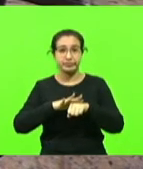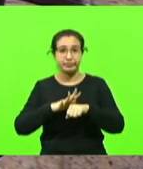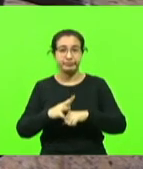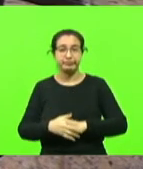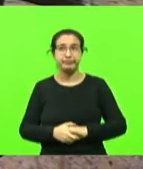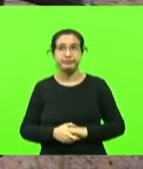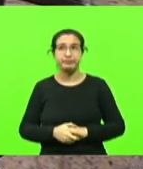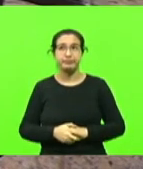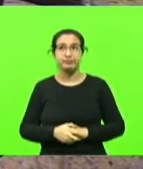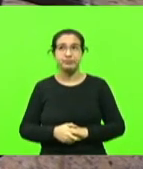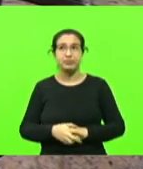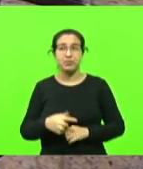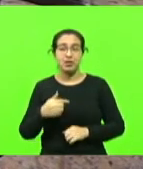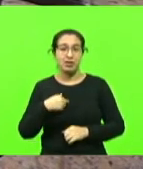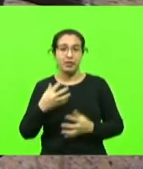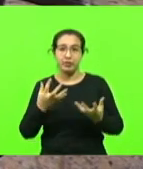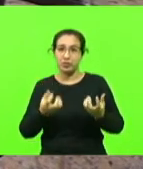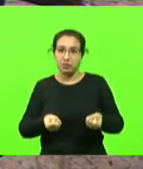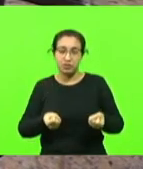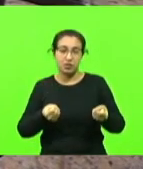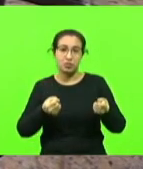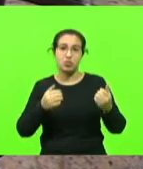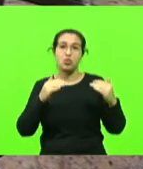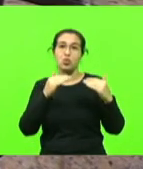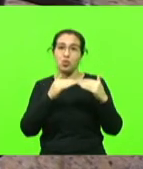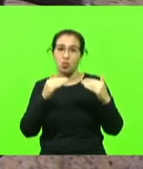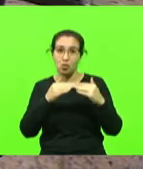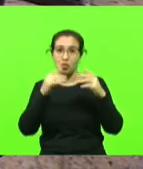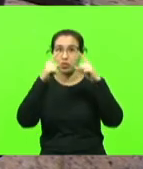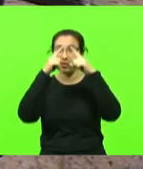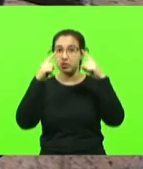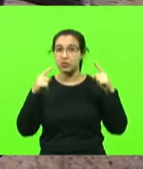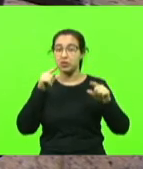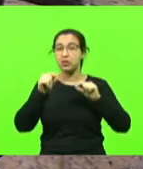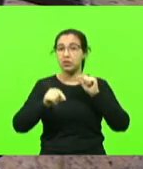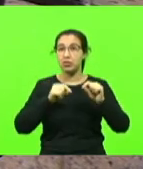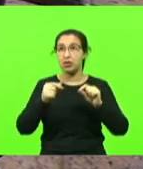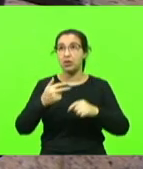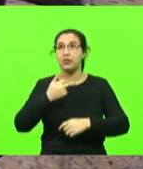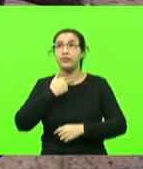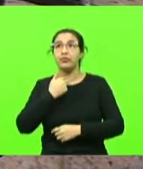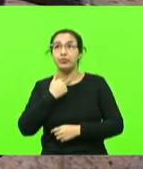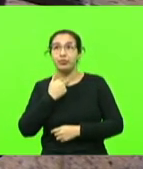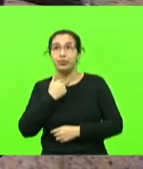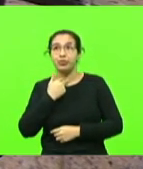agora que eu não admito, concordo com o deputado do Neodice Areta, não podemos ser